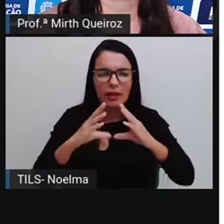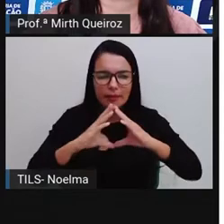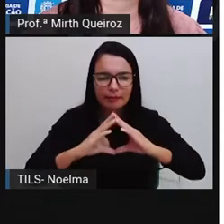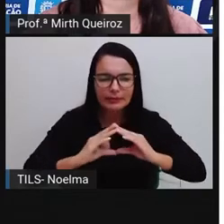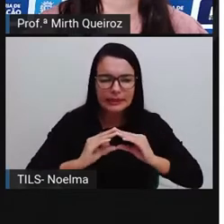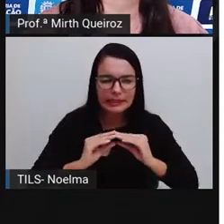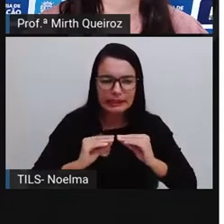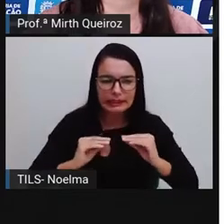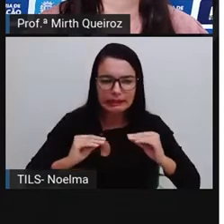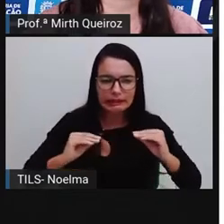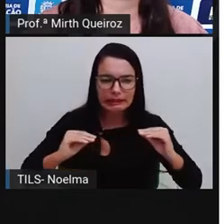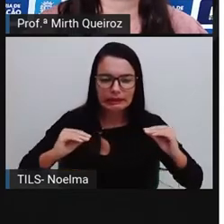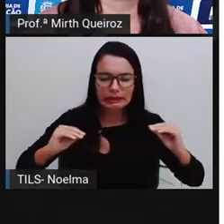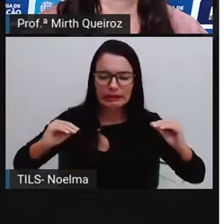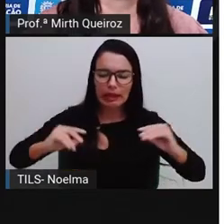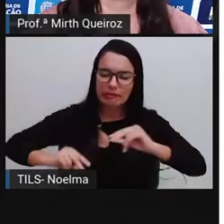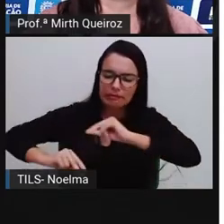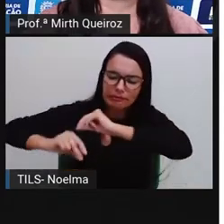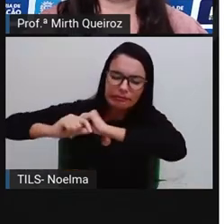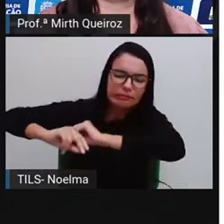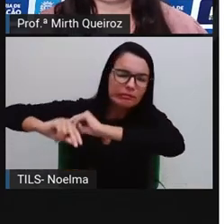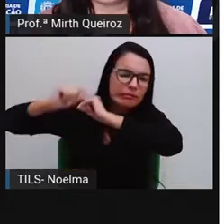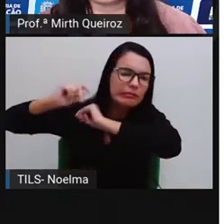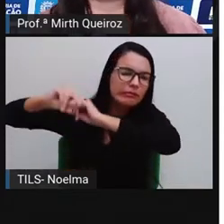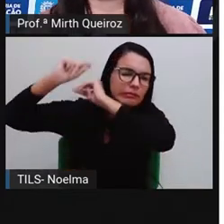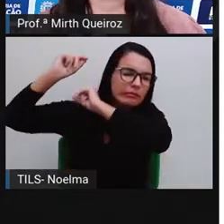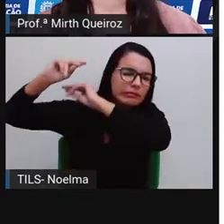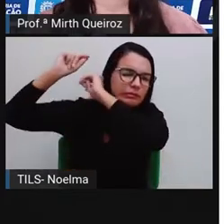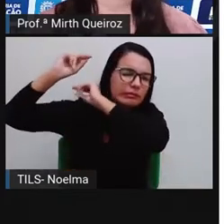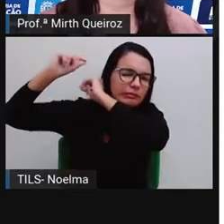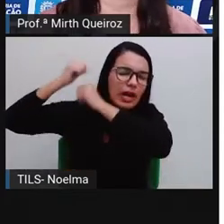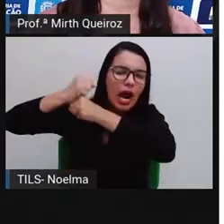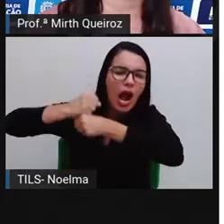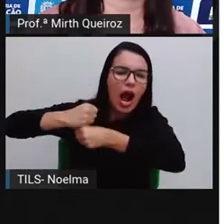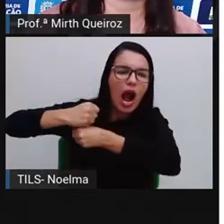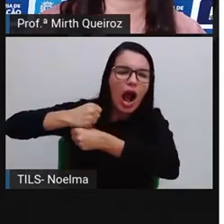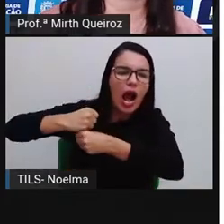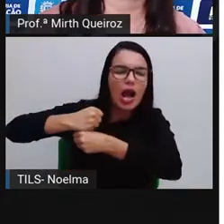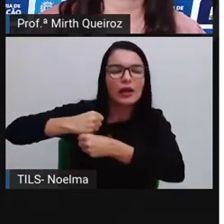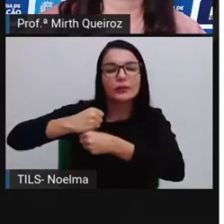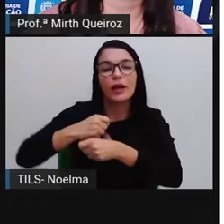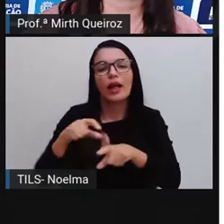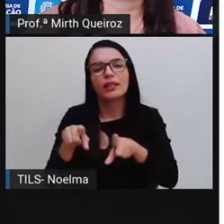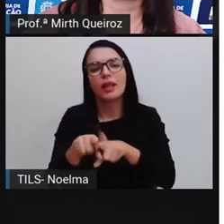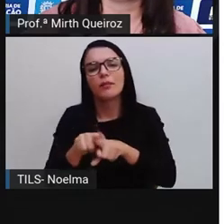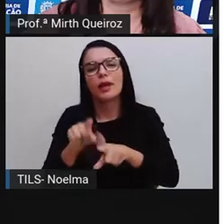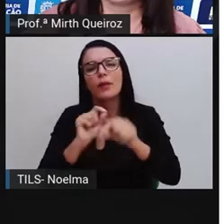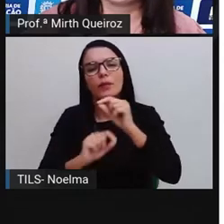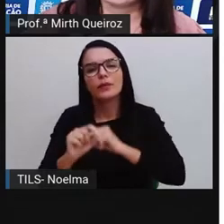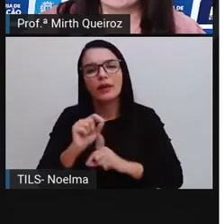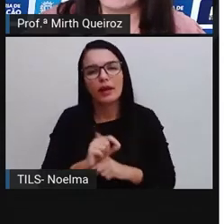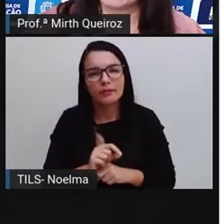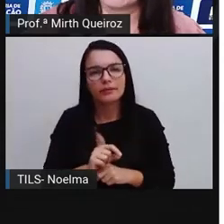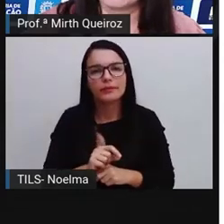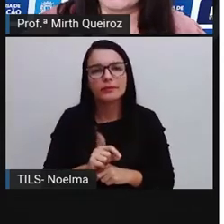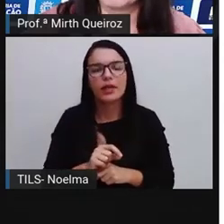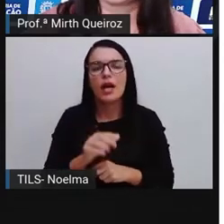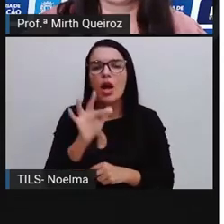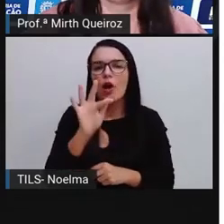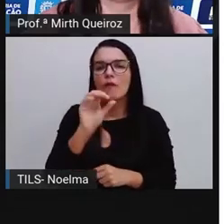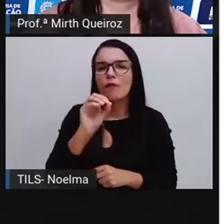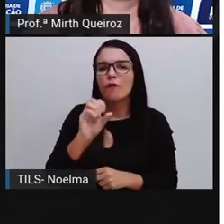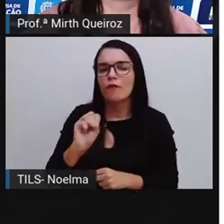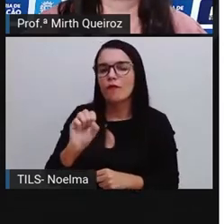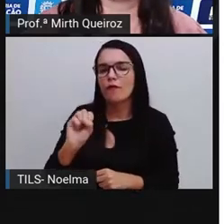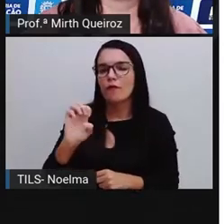anos, né? Como se origina de um processo longo, ele também vai ser chamado de um combustível fóssil, certo?